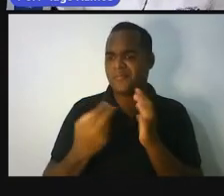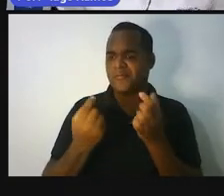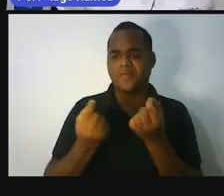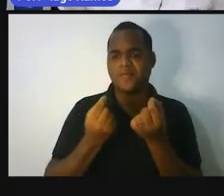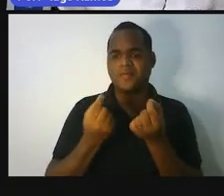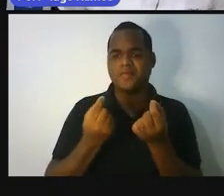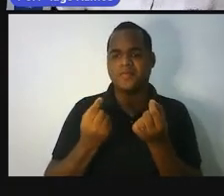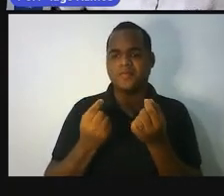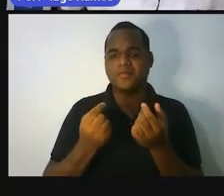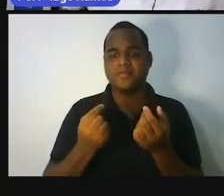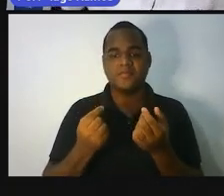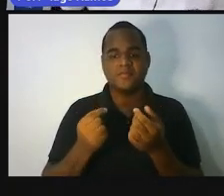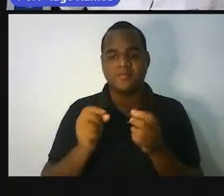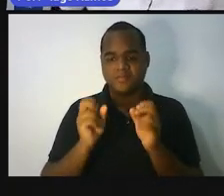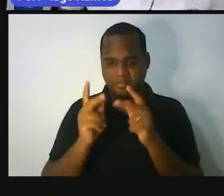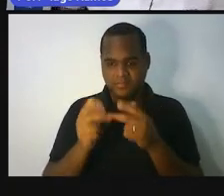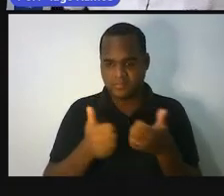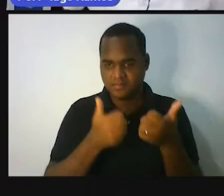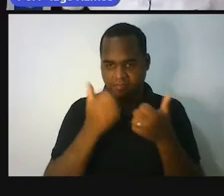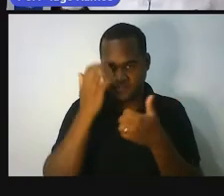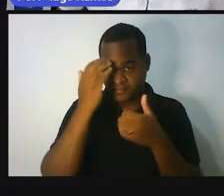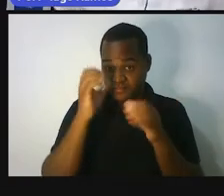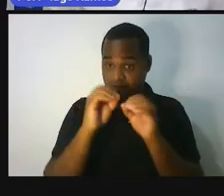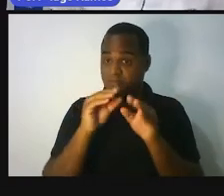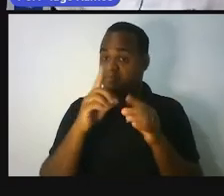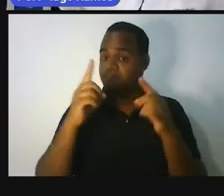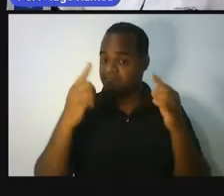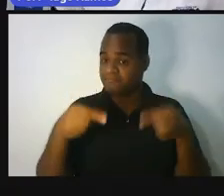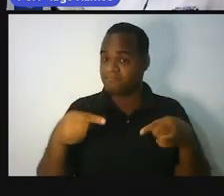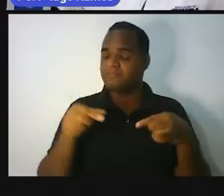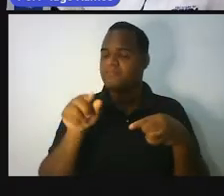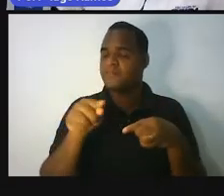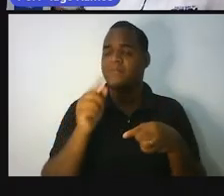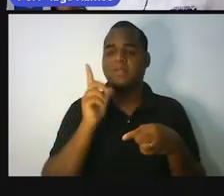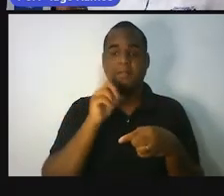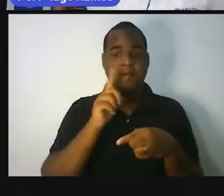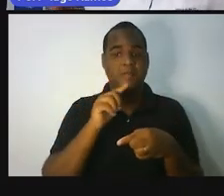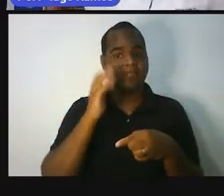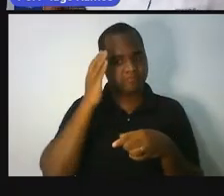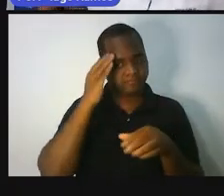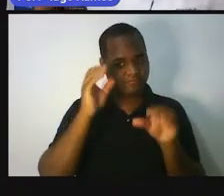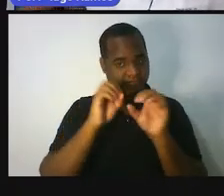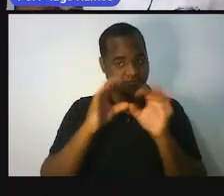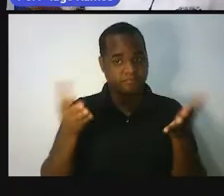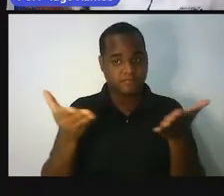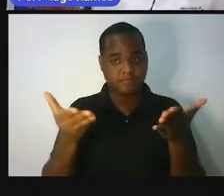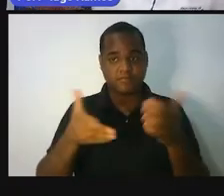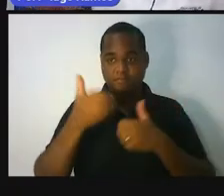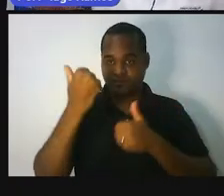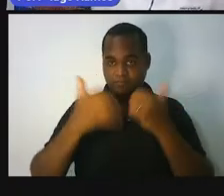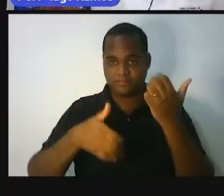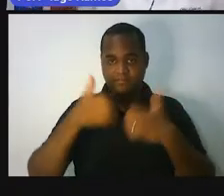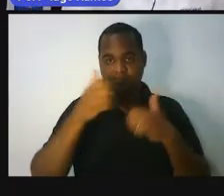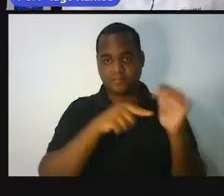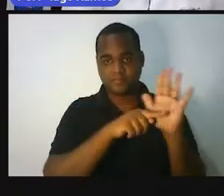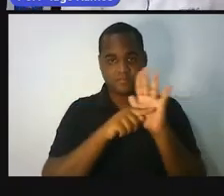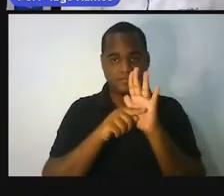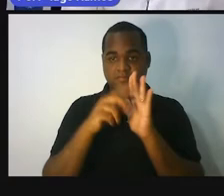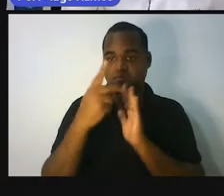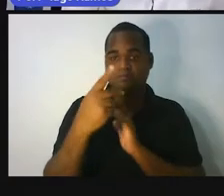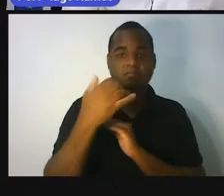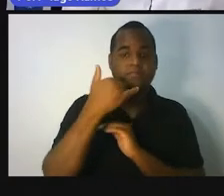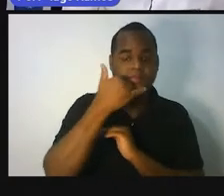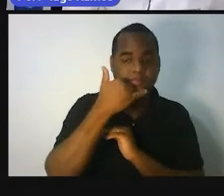E aí, eu te desafio a você fazer isso agora no seu celular,